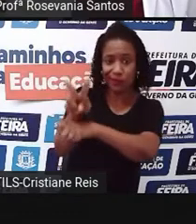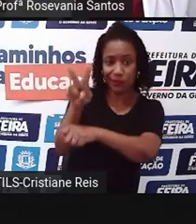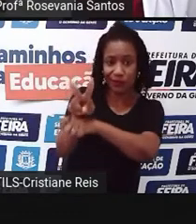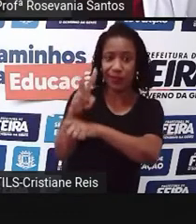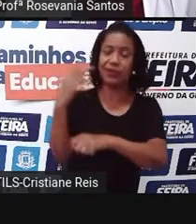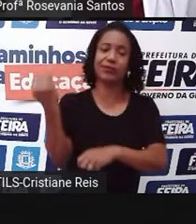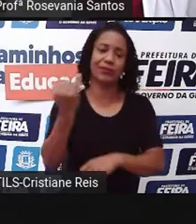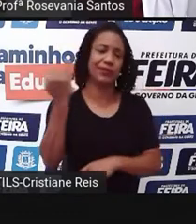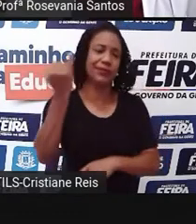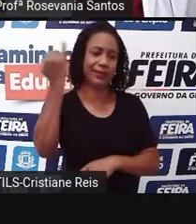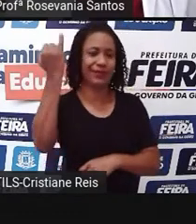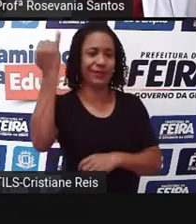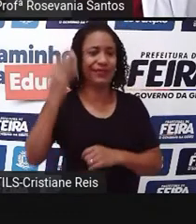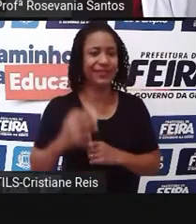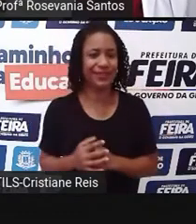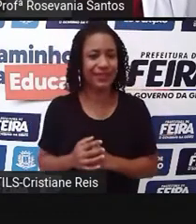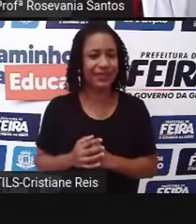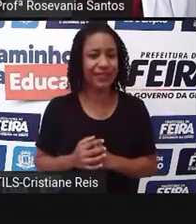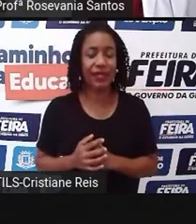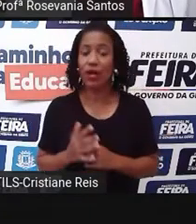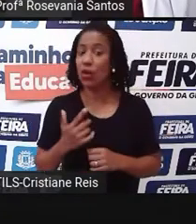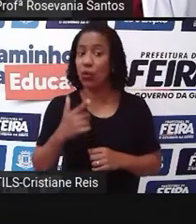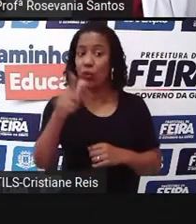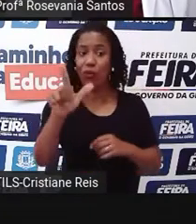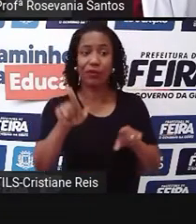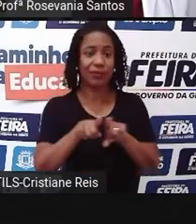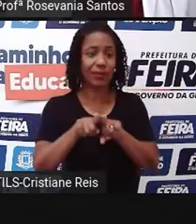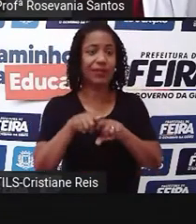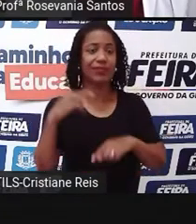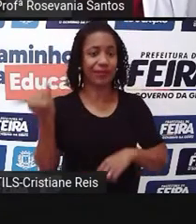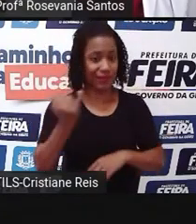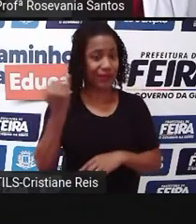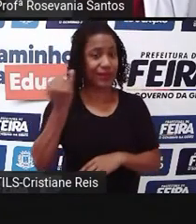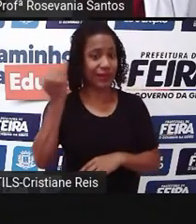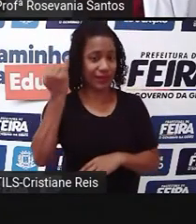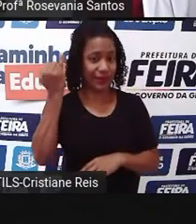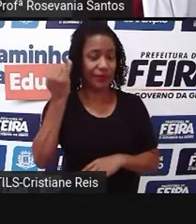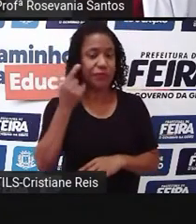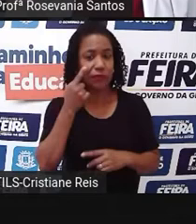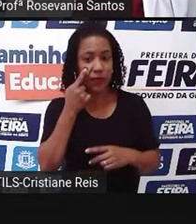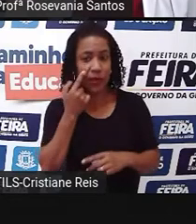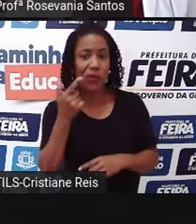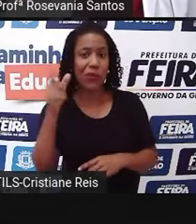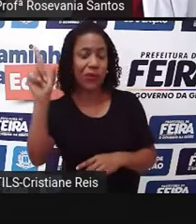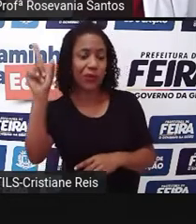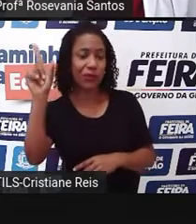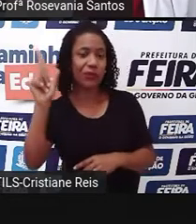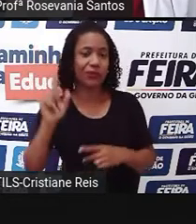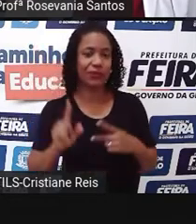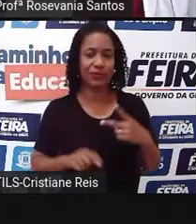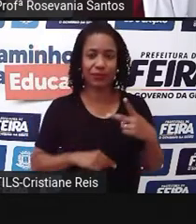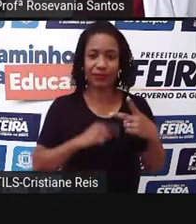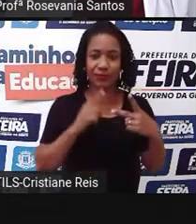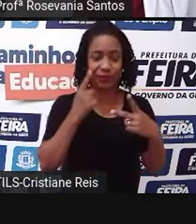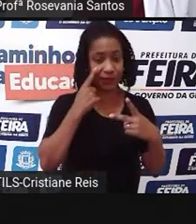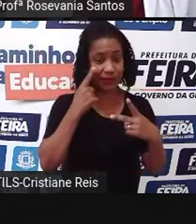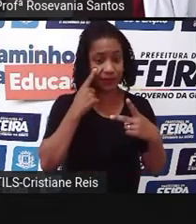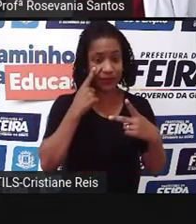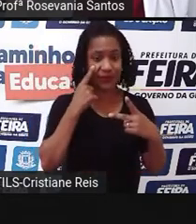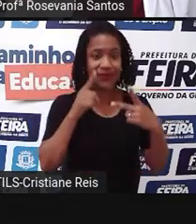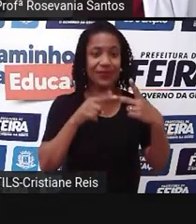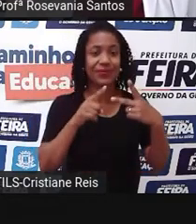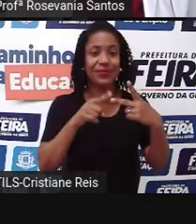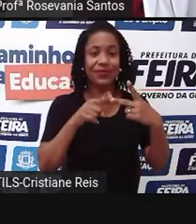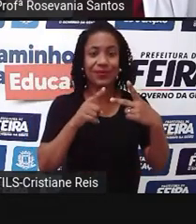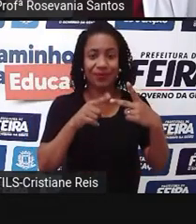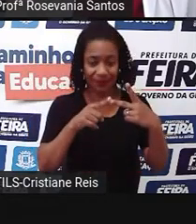Bora dizer assim, de bastante destaque de vegetação natural. Um grau de bastante destaque na nossa região, no nosso país, é a